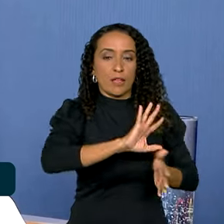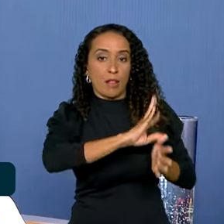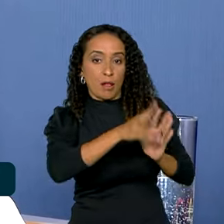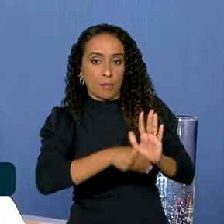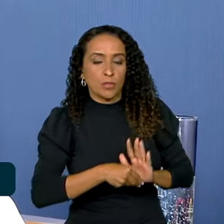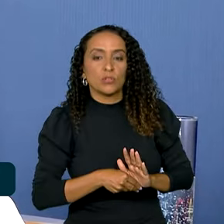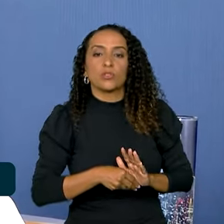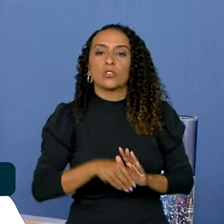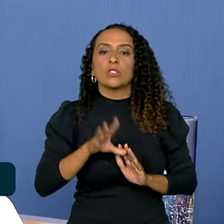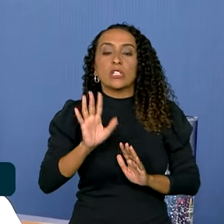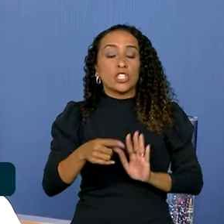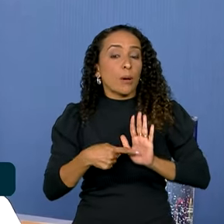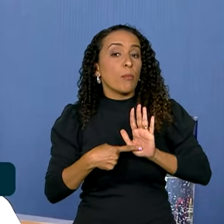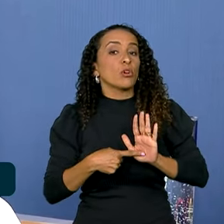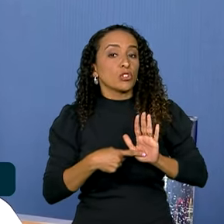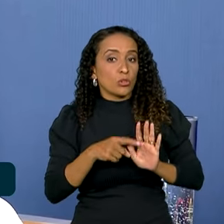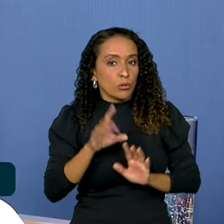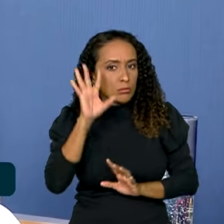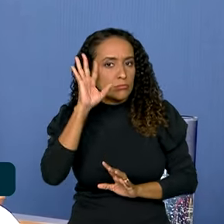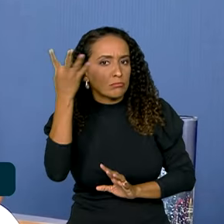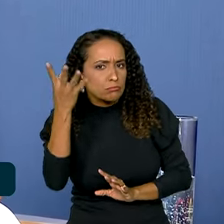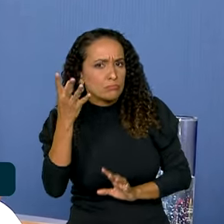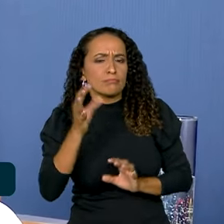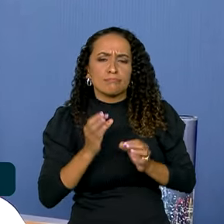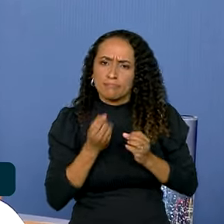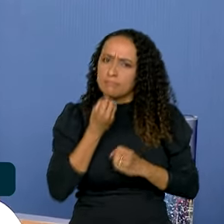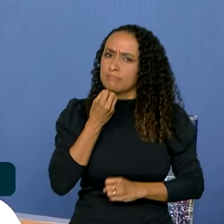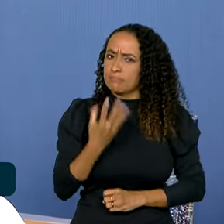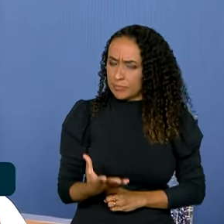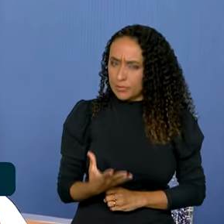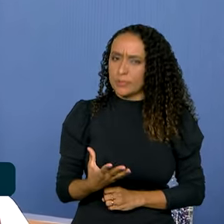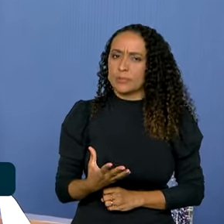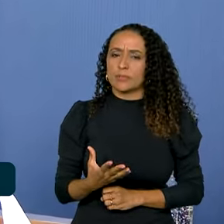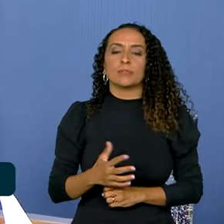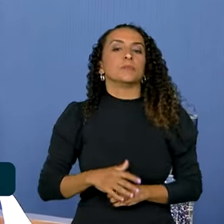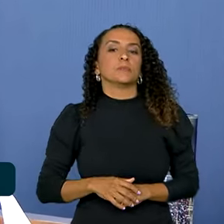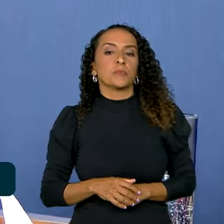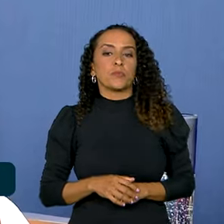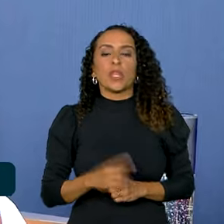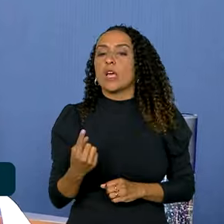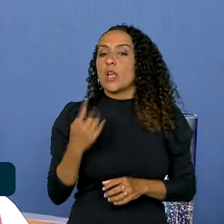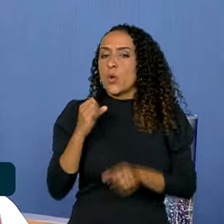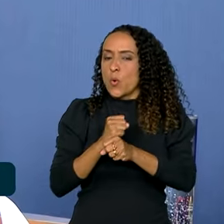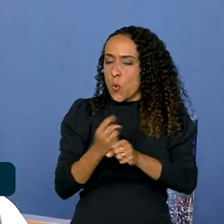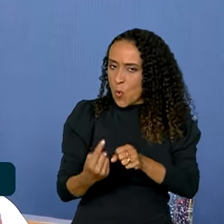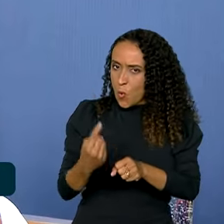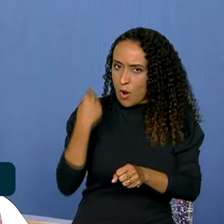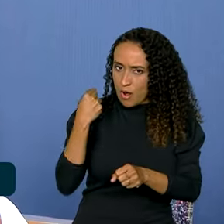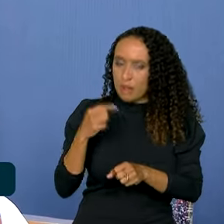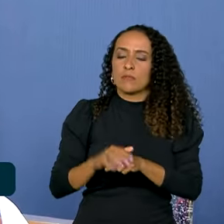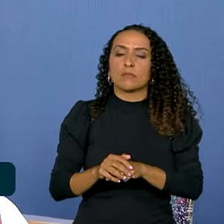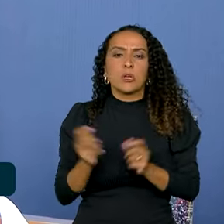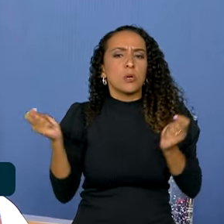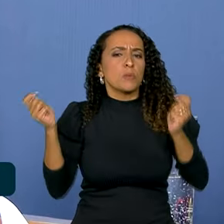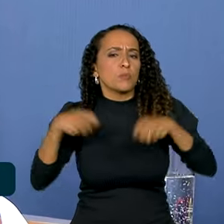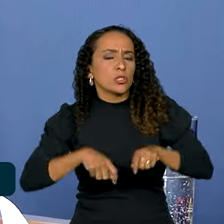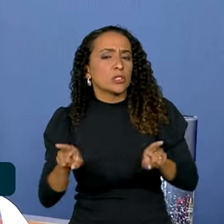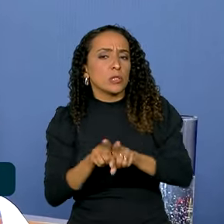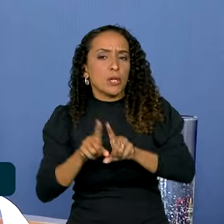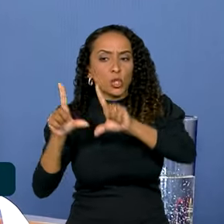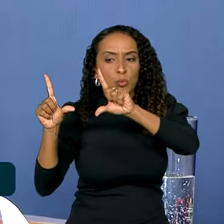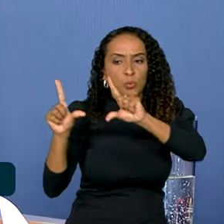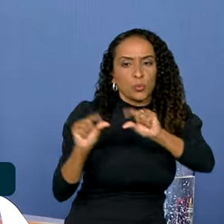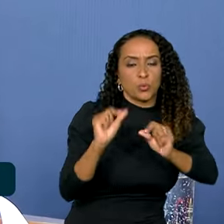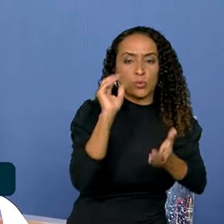já apresentou resultados expressivos nesse último ano. Fomos capazes de reduzir o